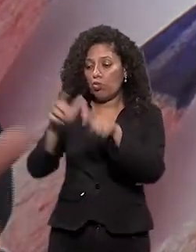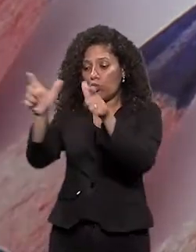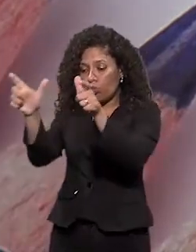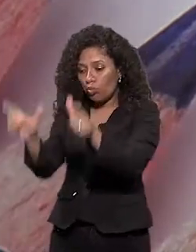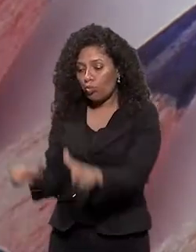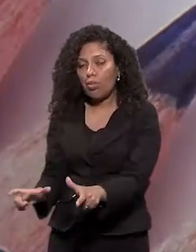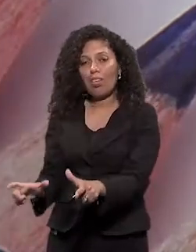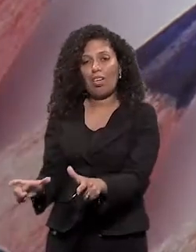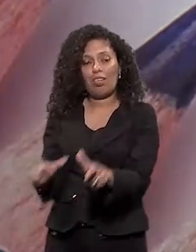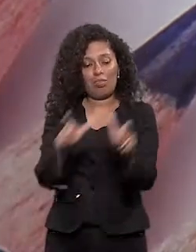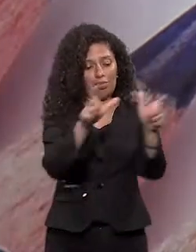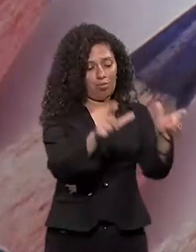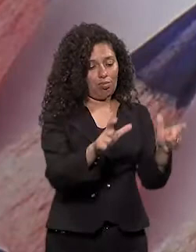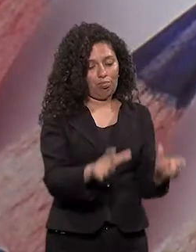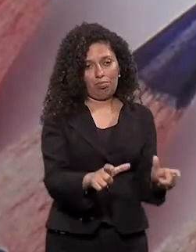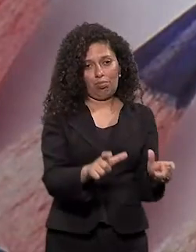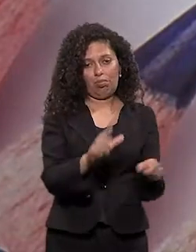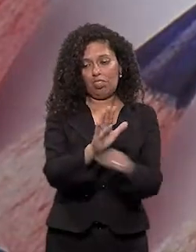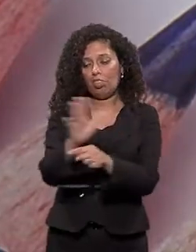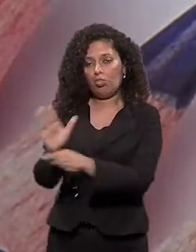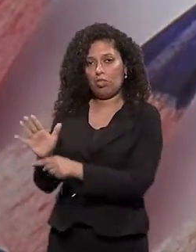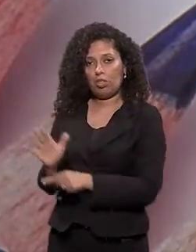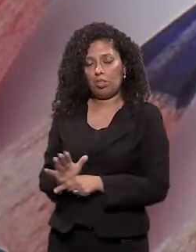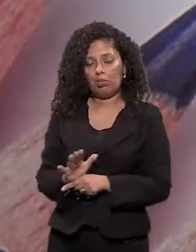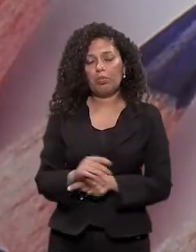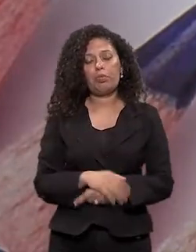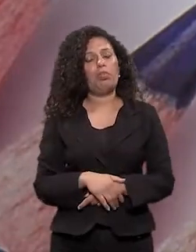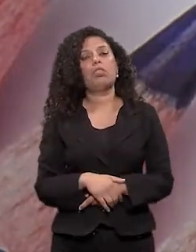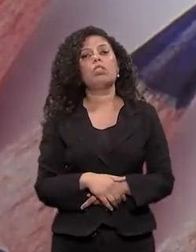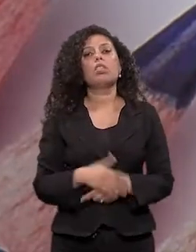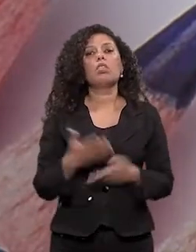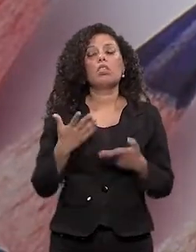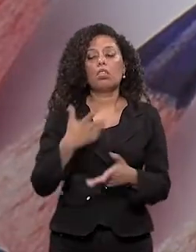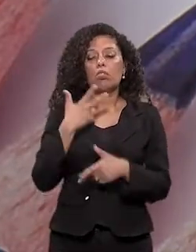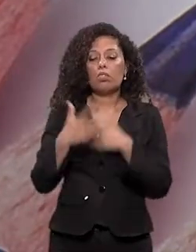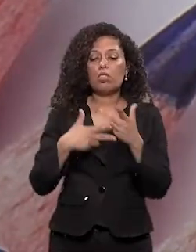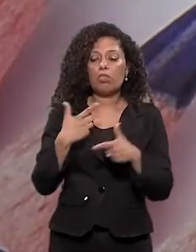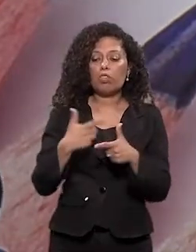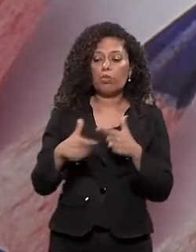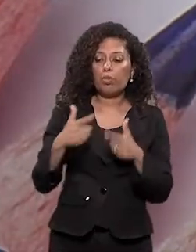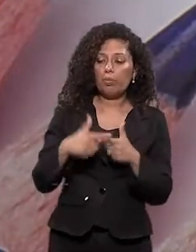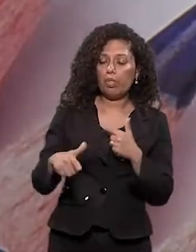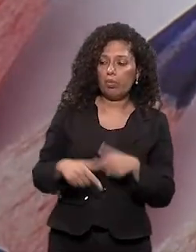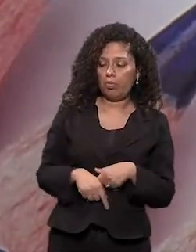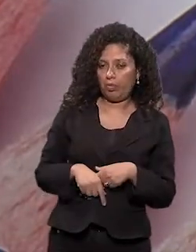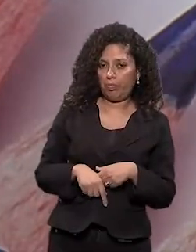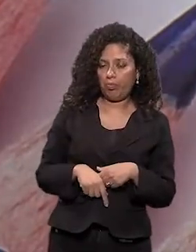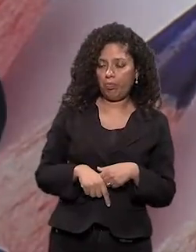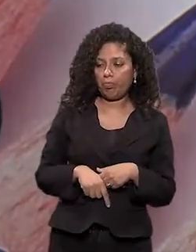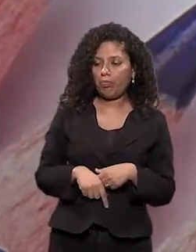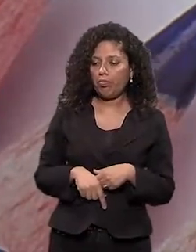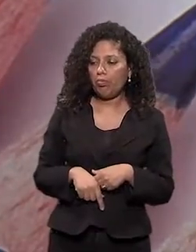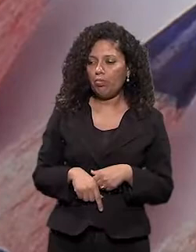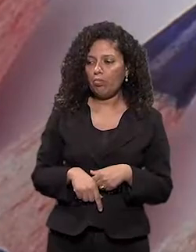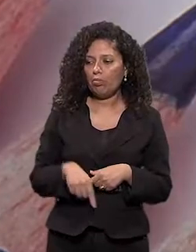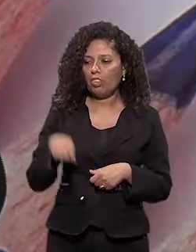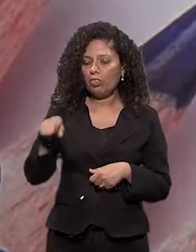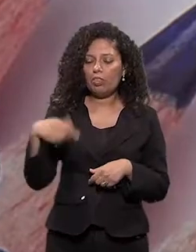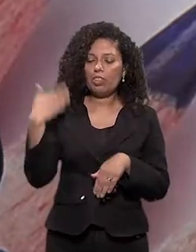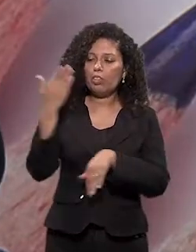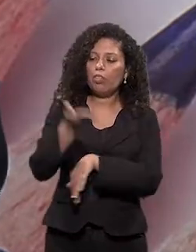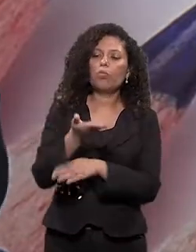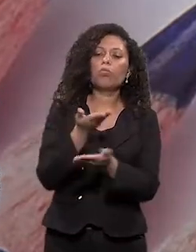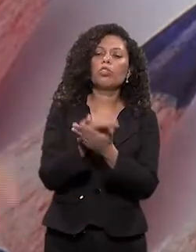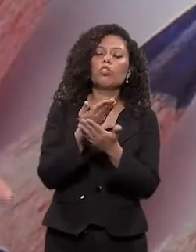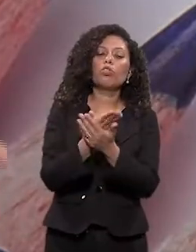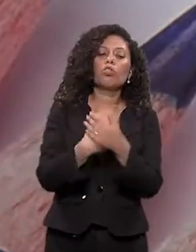do que te é ofertado. Acho que vai muito daí. E aí, eu queria que vocês falassem desafios, vou pegar a Cati também pra falar desafio. Você entra numa turma